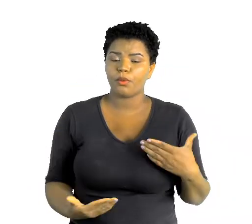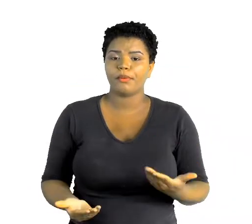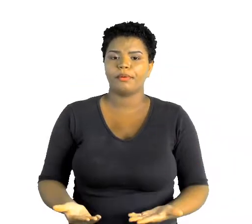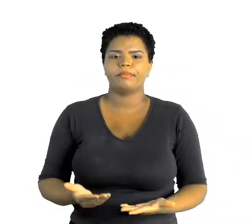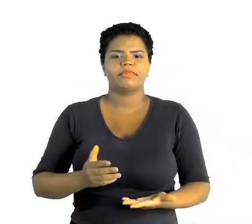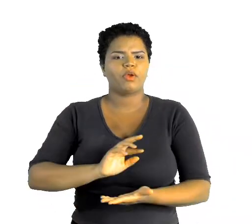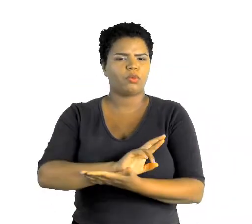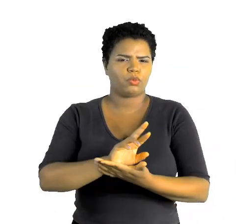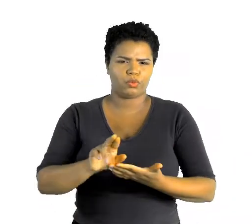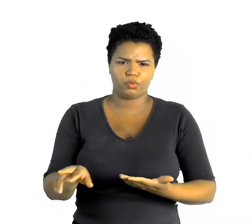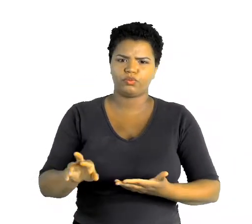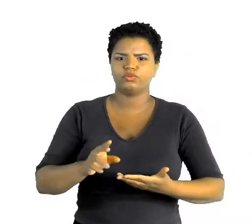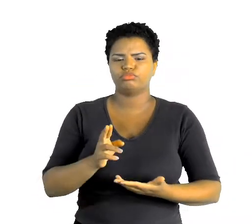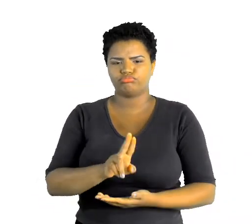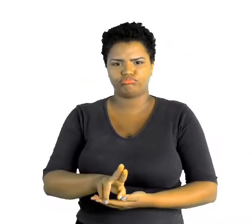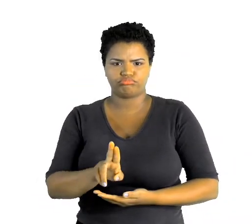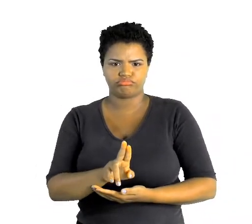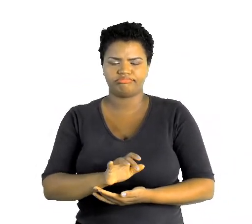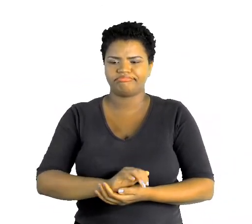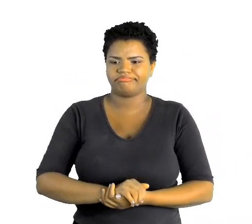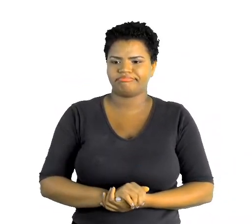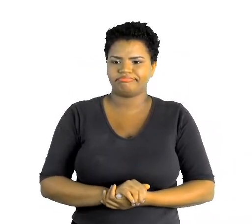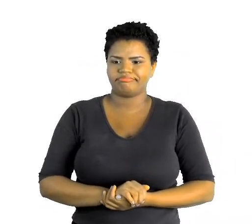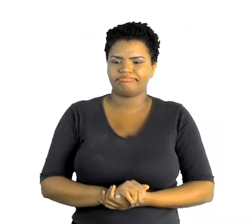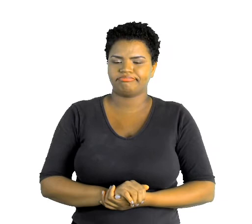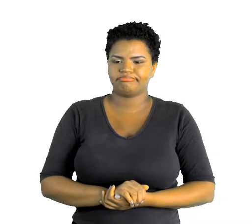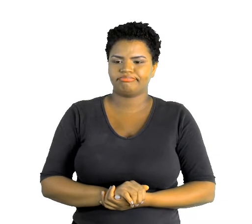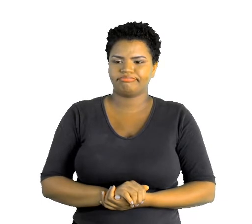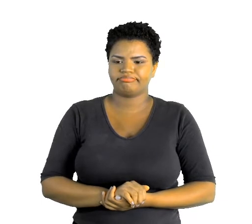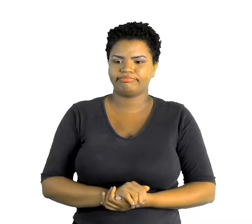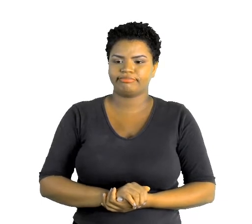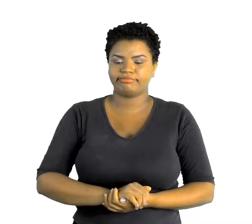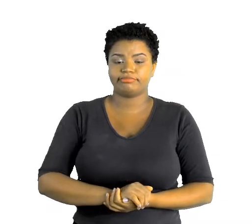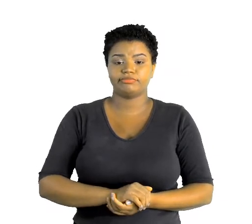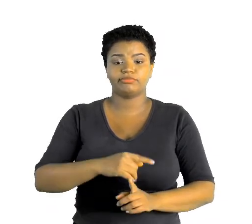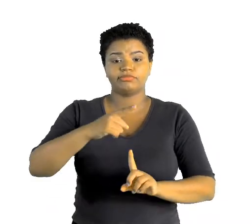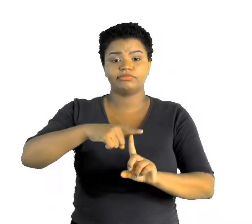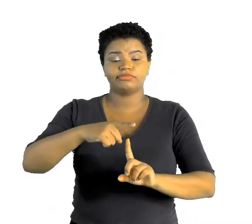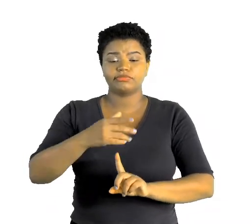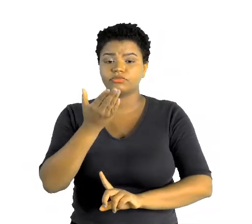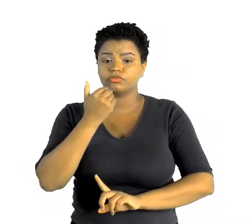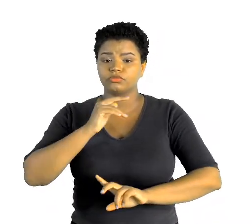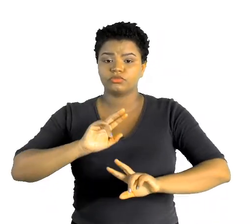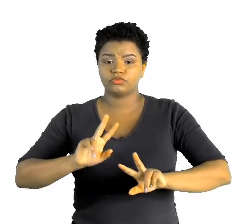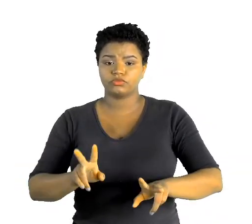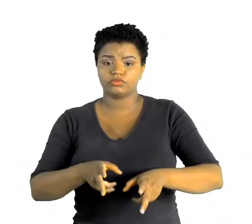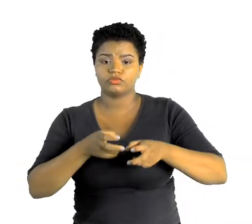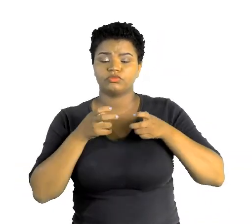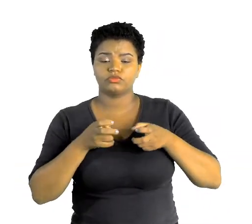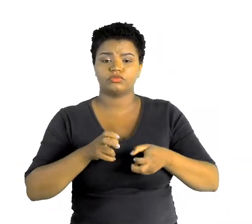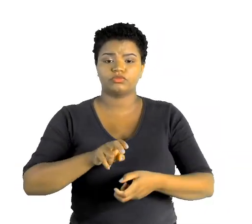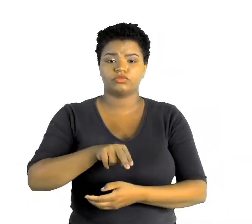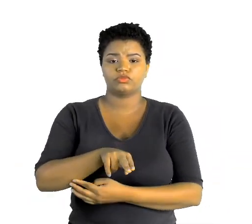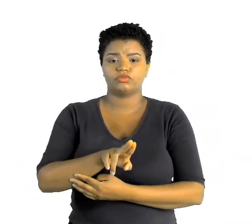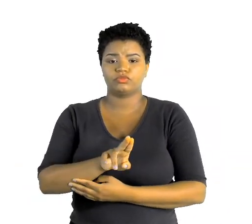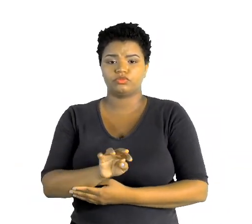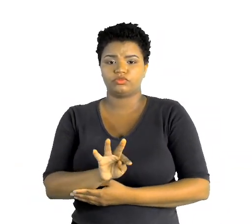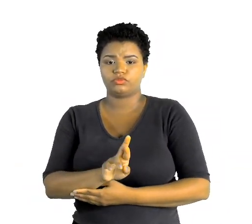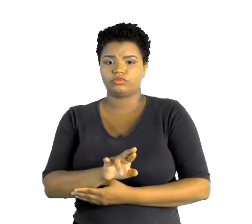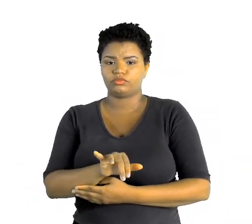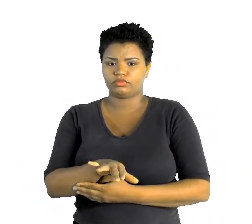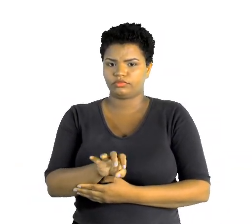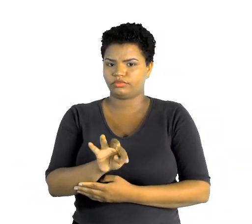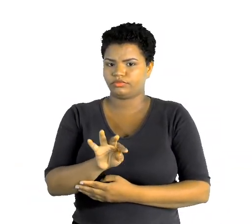várias coisas. E de que tipos de alimentos, então, são retirados os nutrientes? Então, a vai ver agora um pouquinho